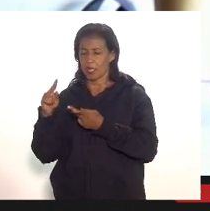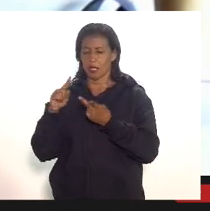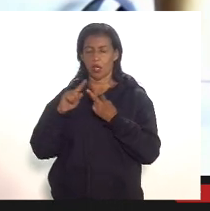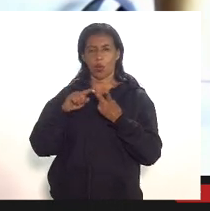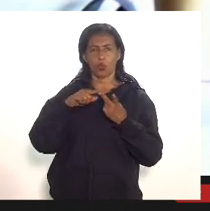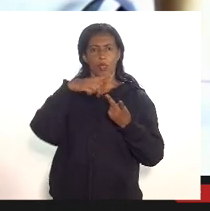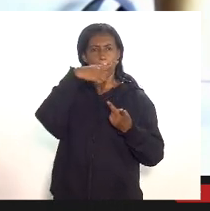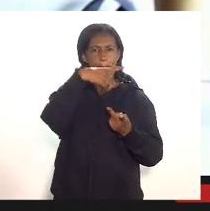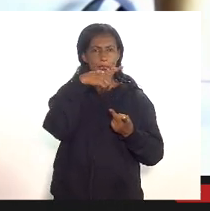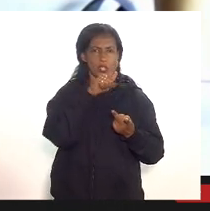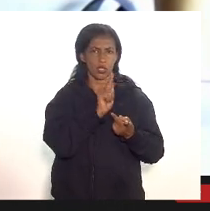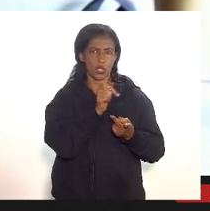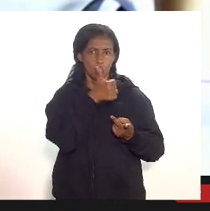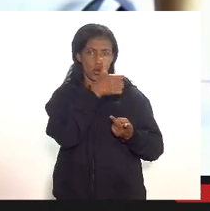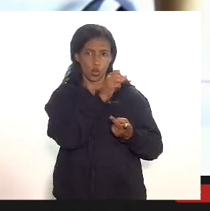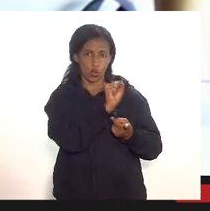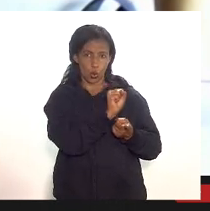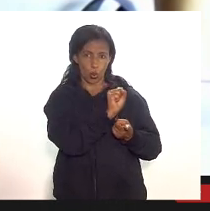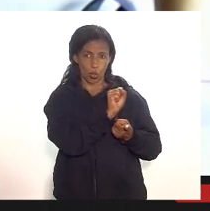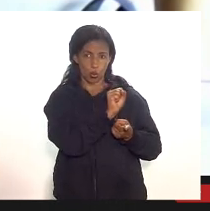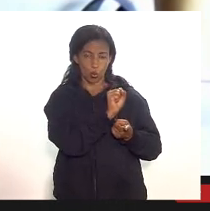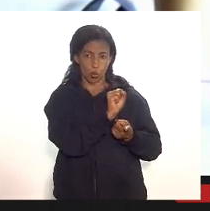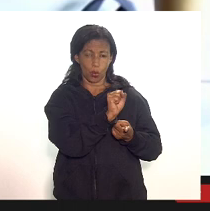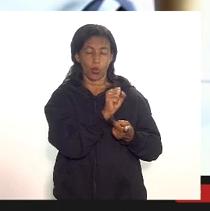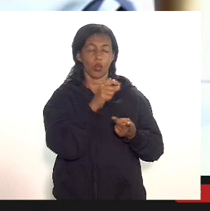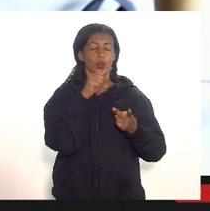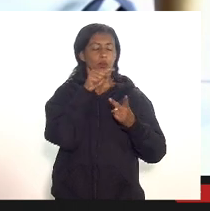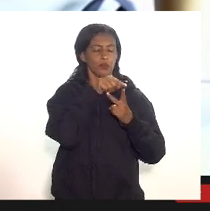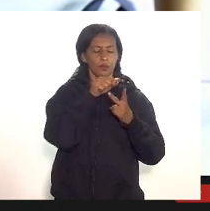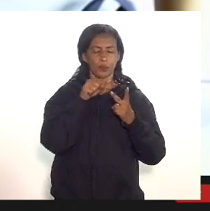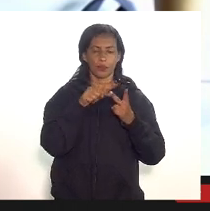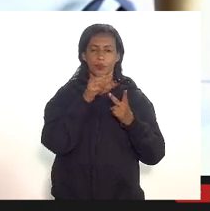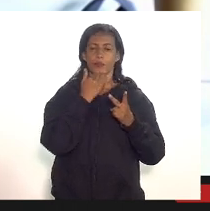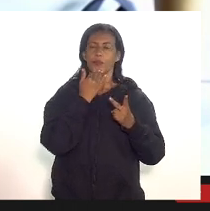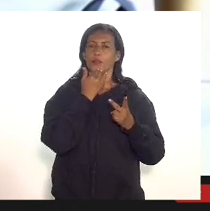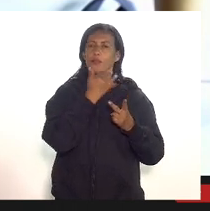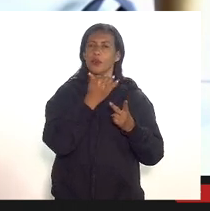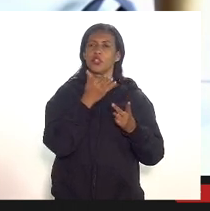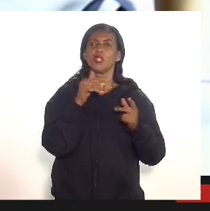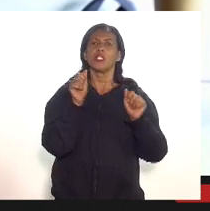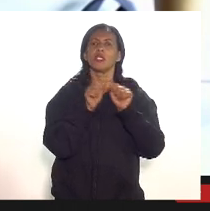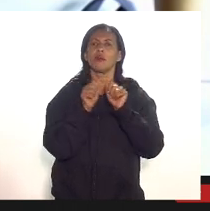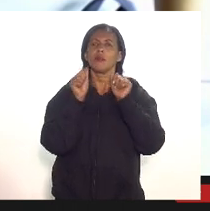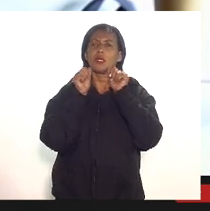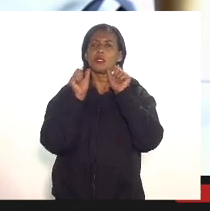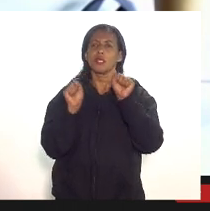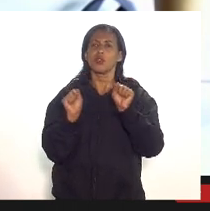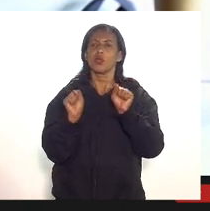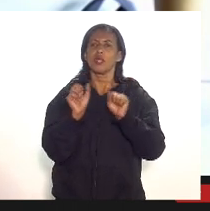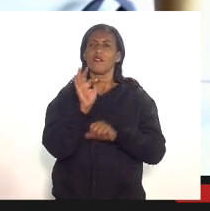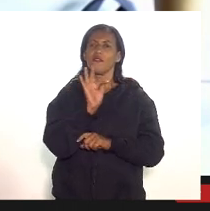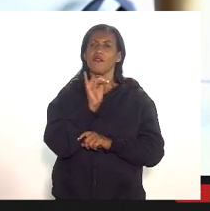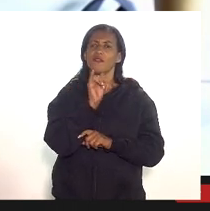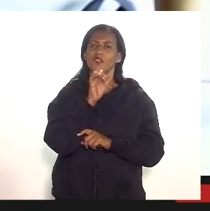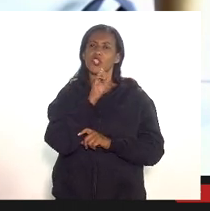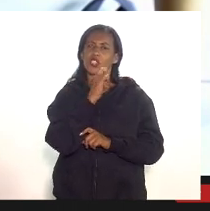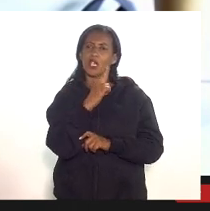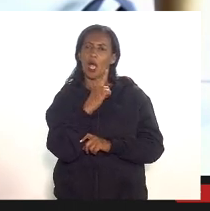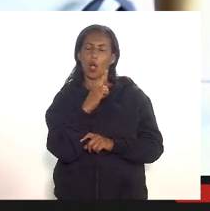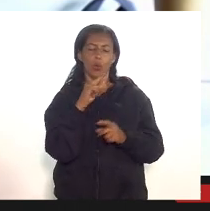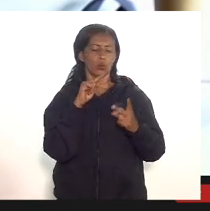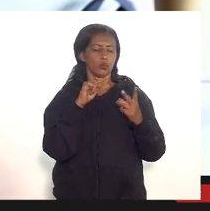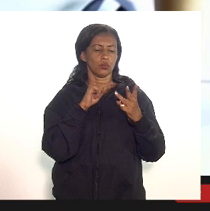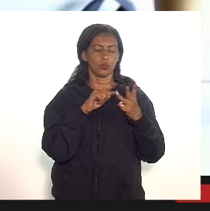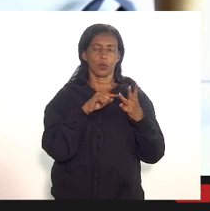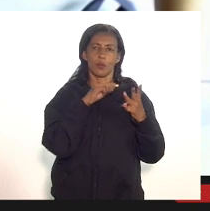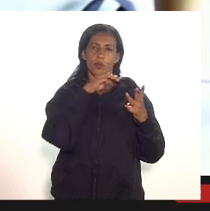PG18 para Ompetro e para assessoria fiscal o doutor Mauro Osório e